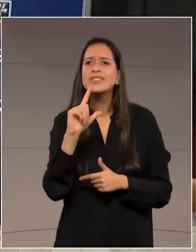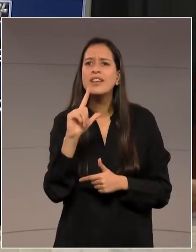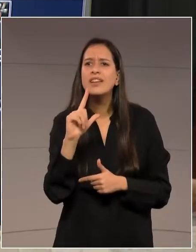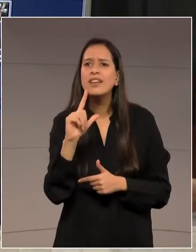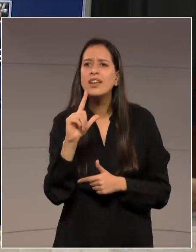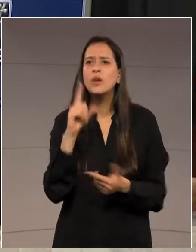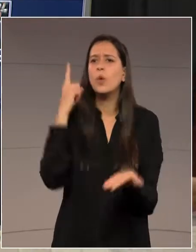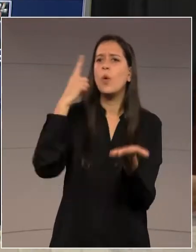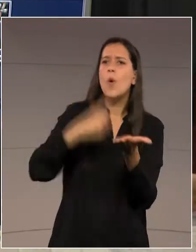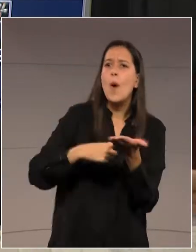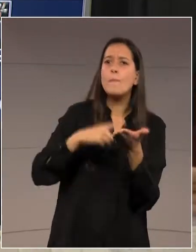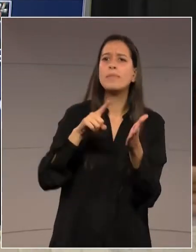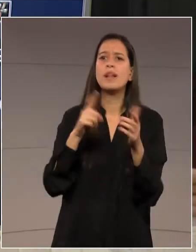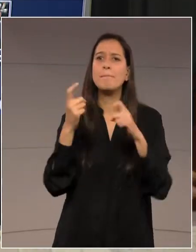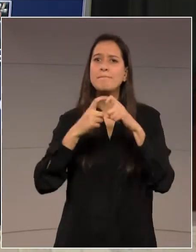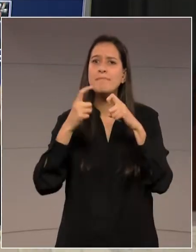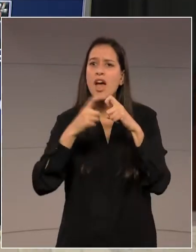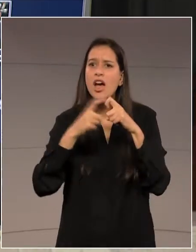marcar uma consulta.